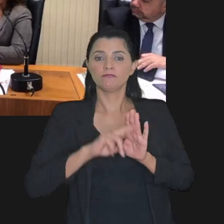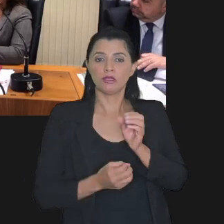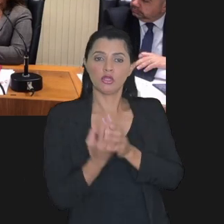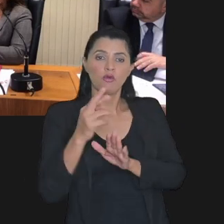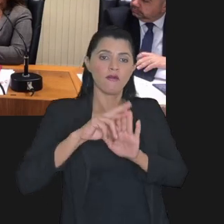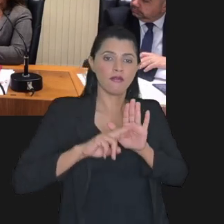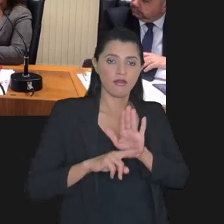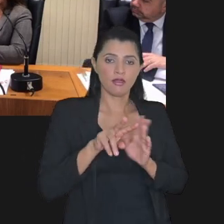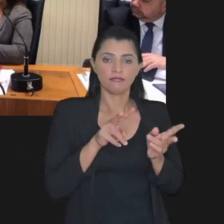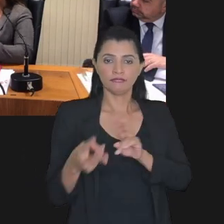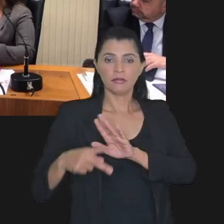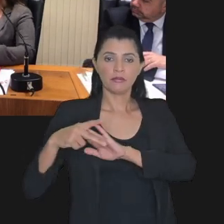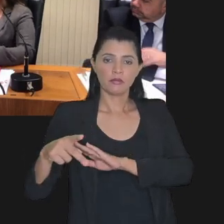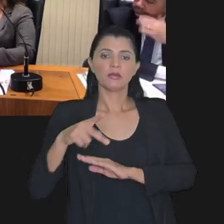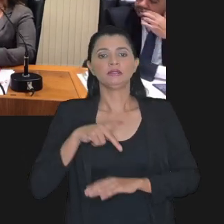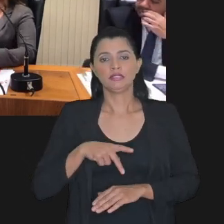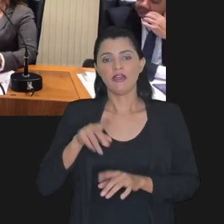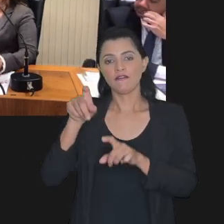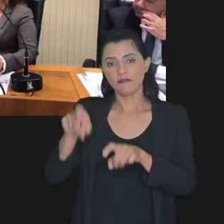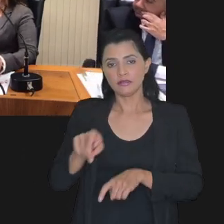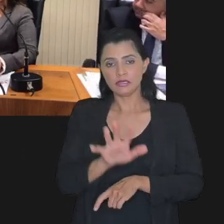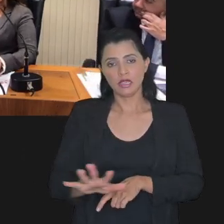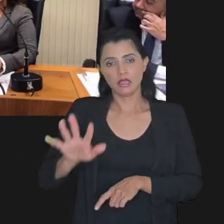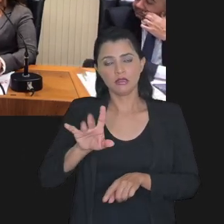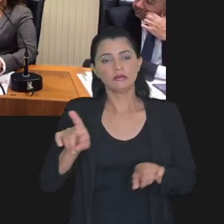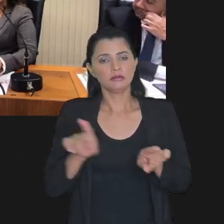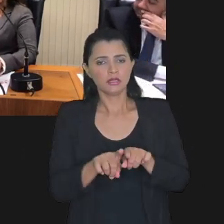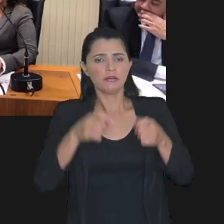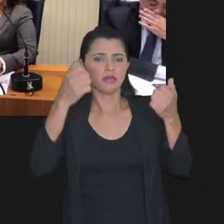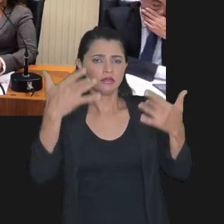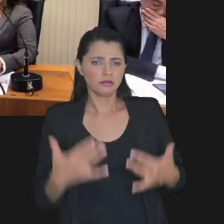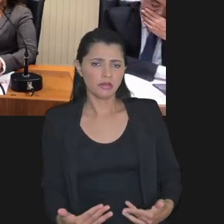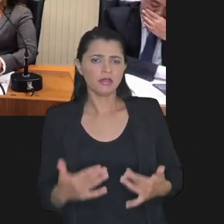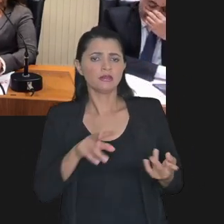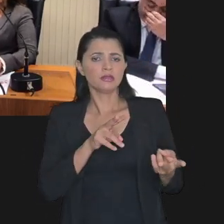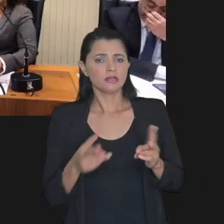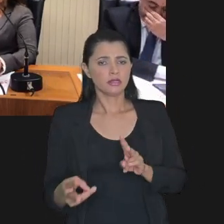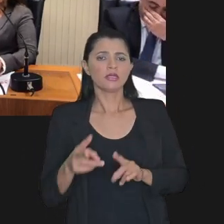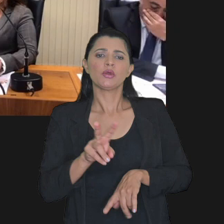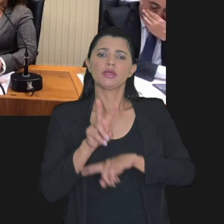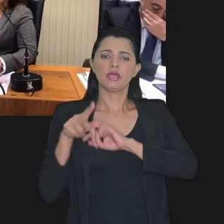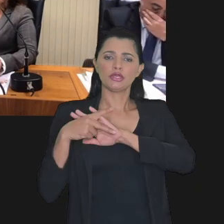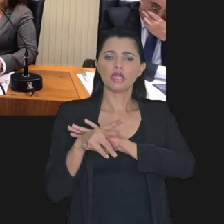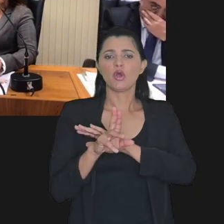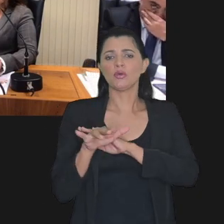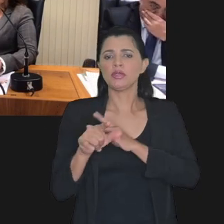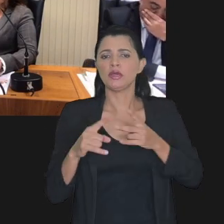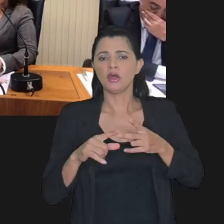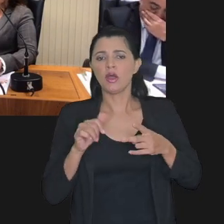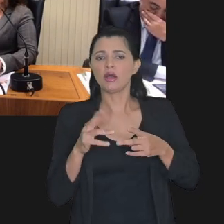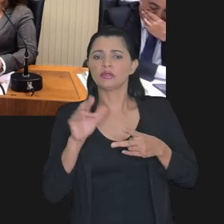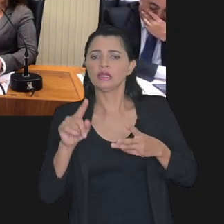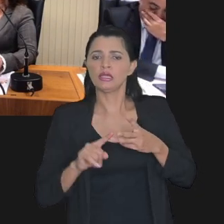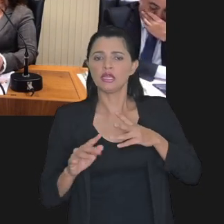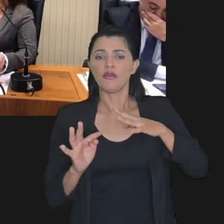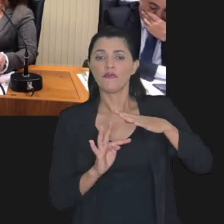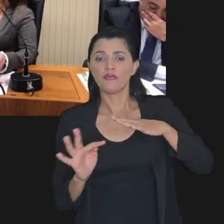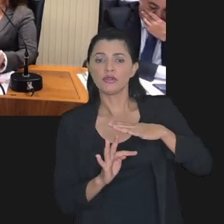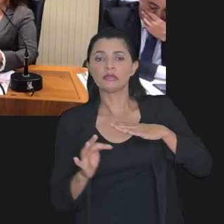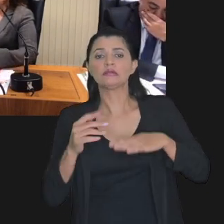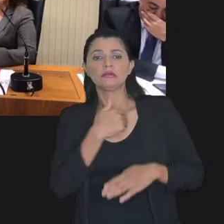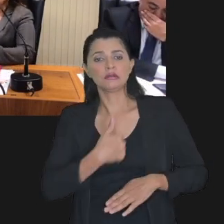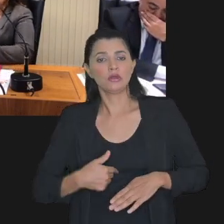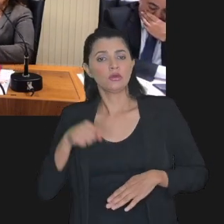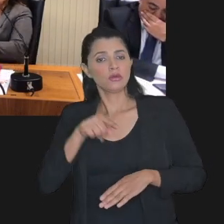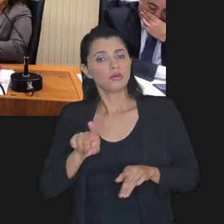transação de crédito da Fazenda Nacional. Embora trate também da transação de crédito da União, de autarquias, fundações públicas, aqui nós